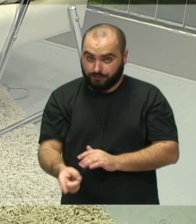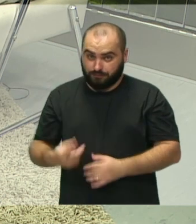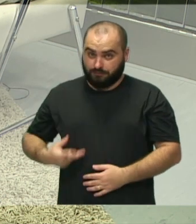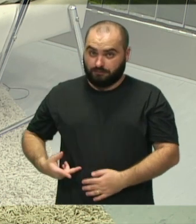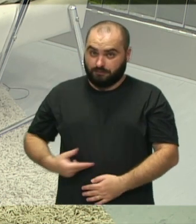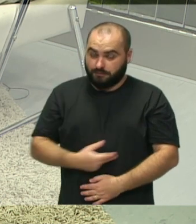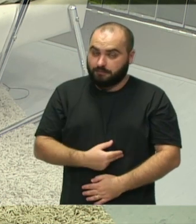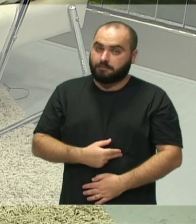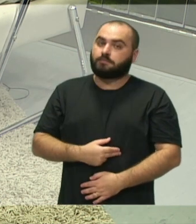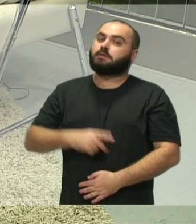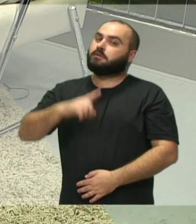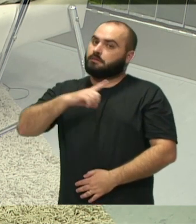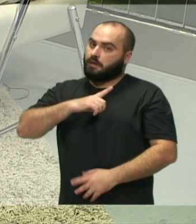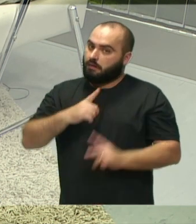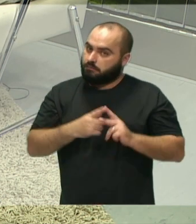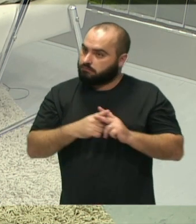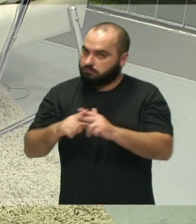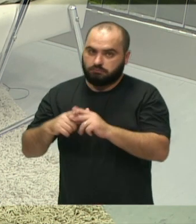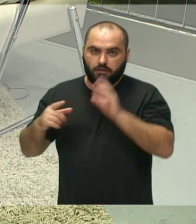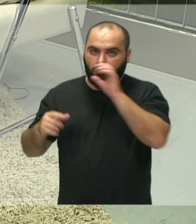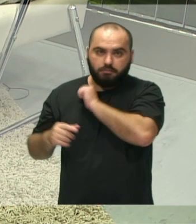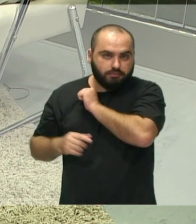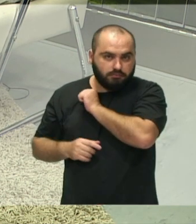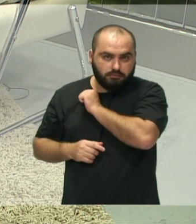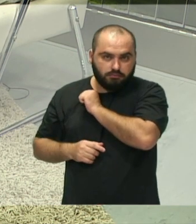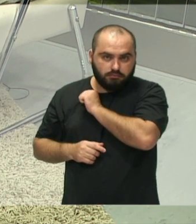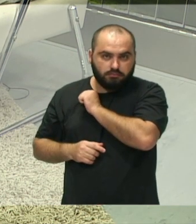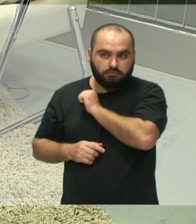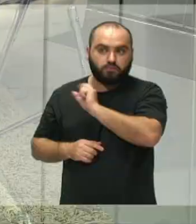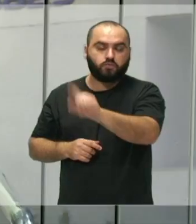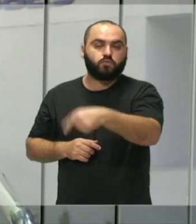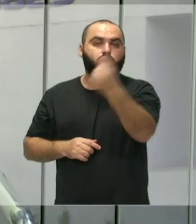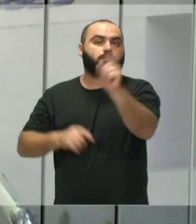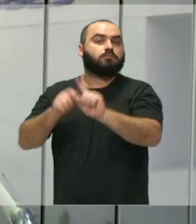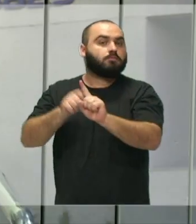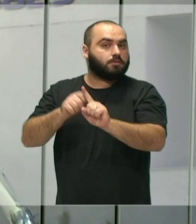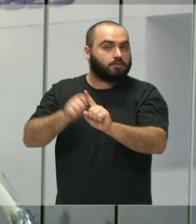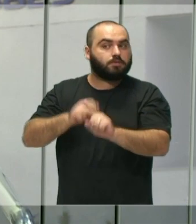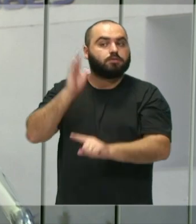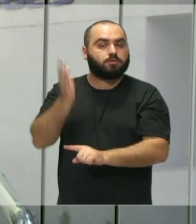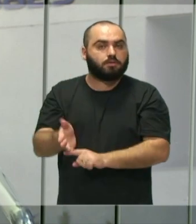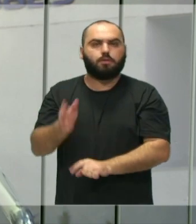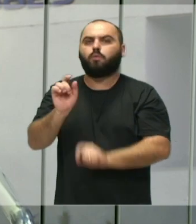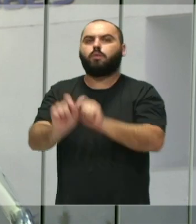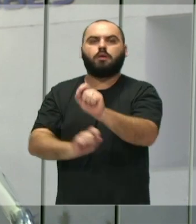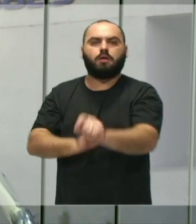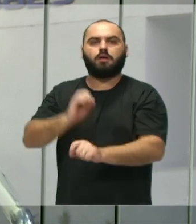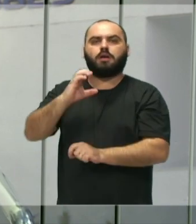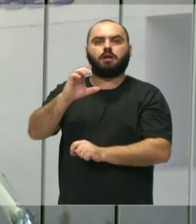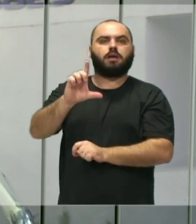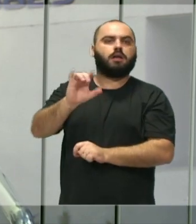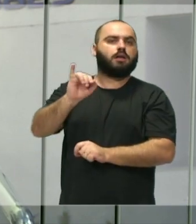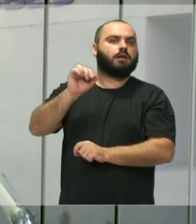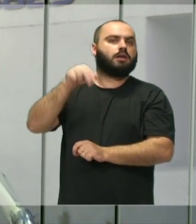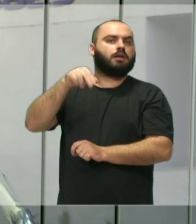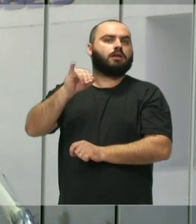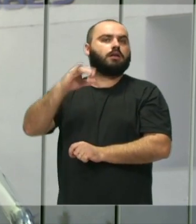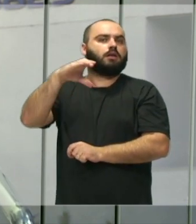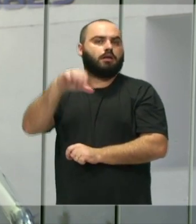a manutenção, imediatamente já, logo no mês seguinte, que daí vão entrar clínicas licenciadas,